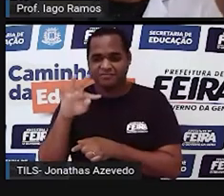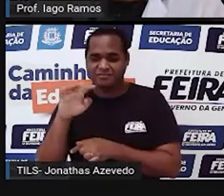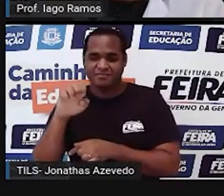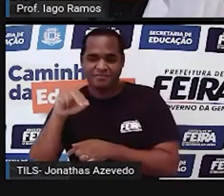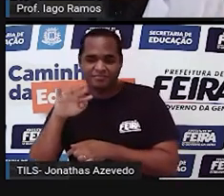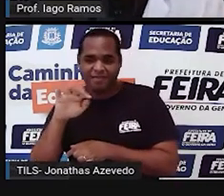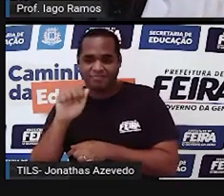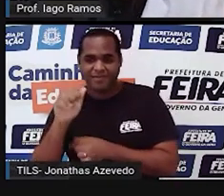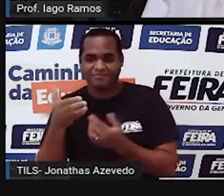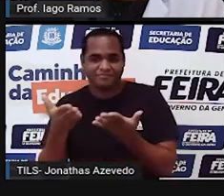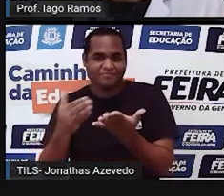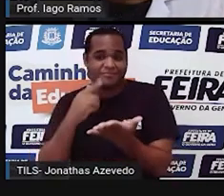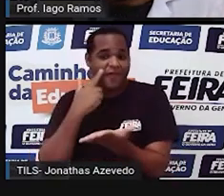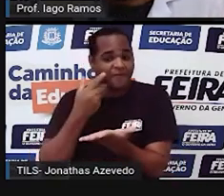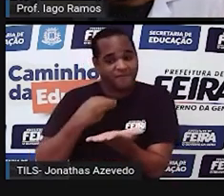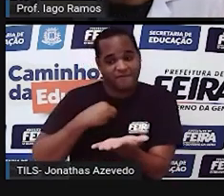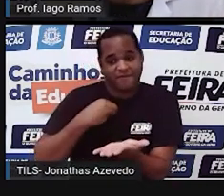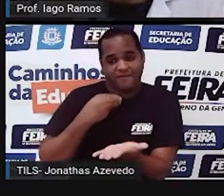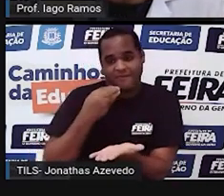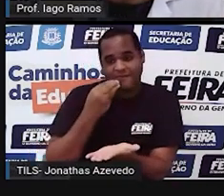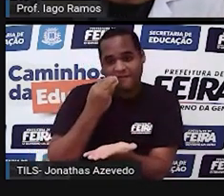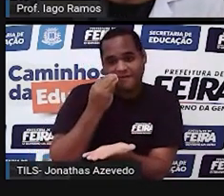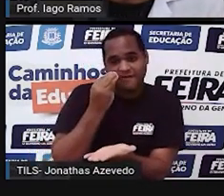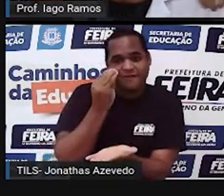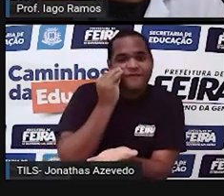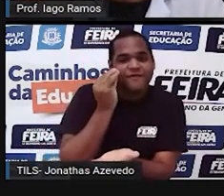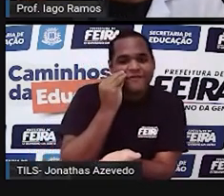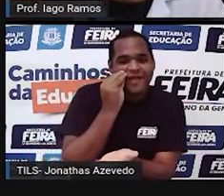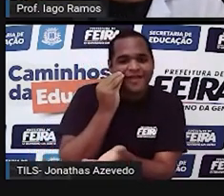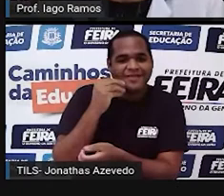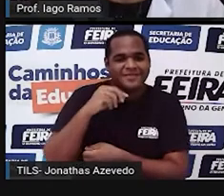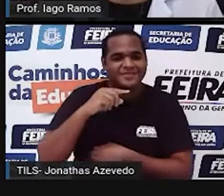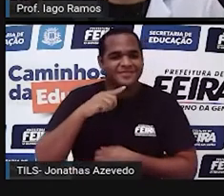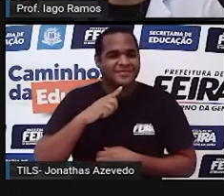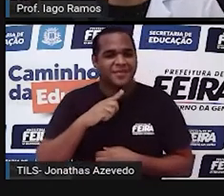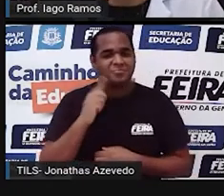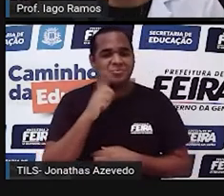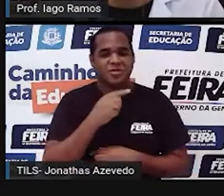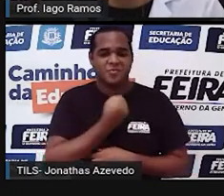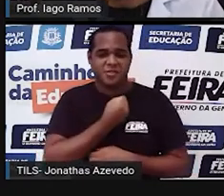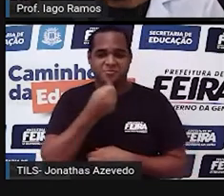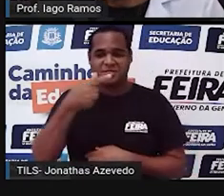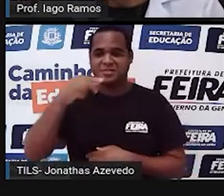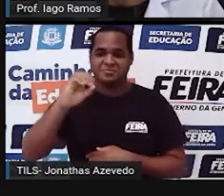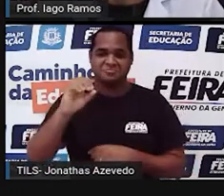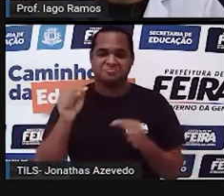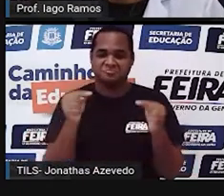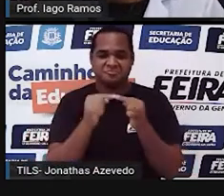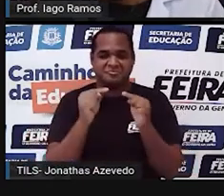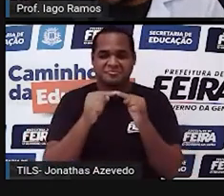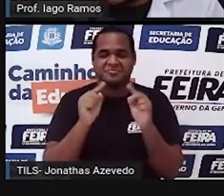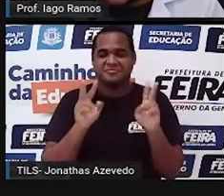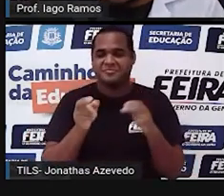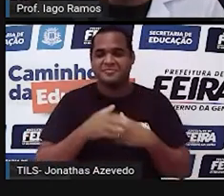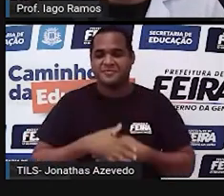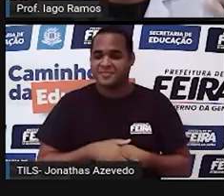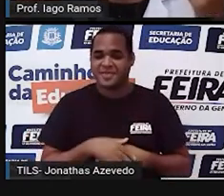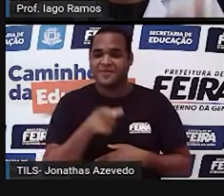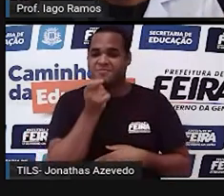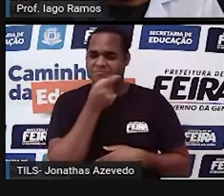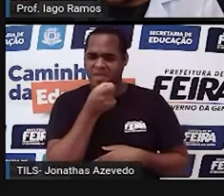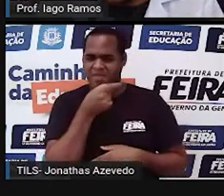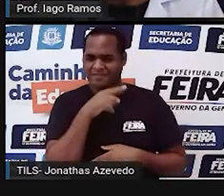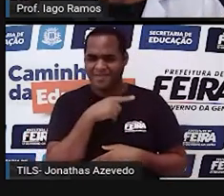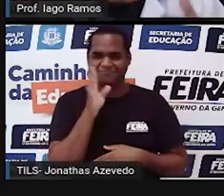70! Você vai tentar. 70, o número 70. Bom, se você achou graça,